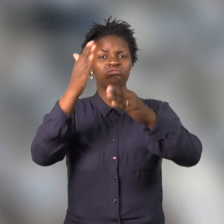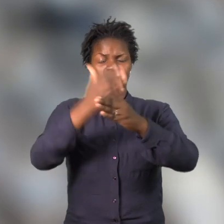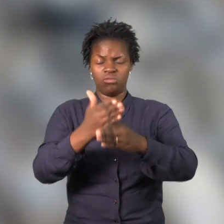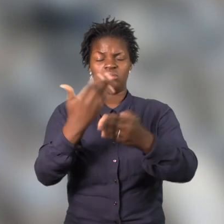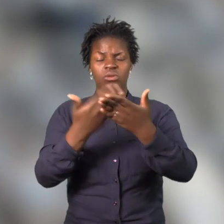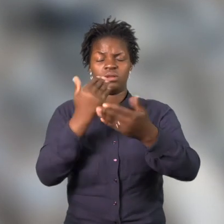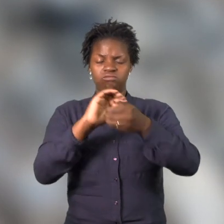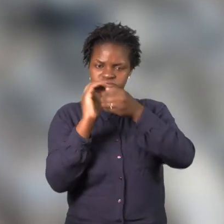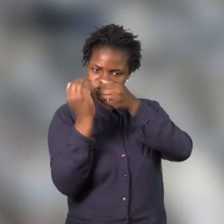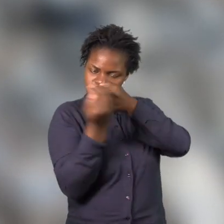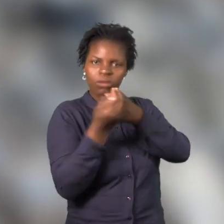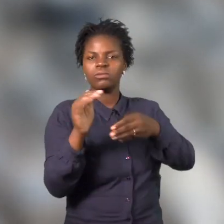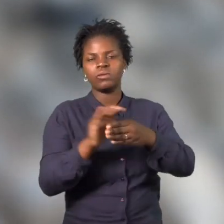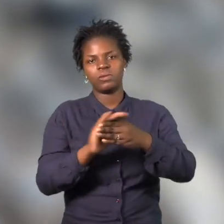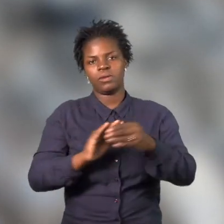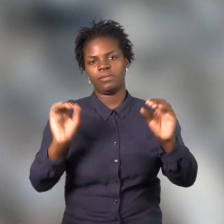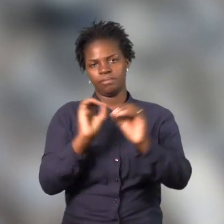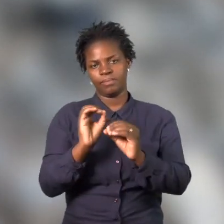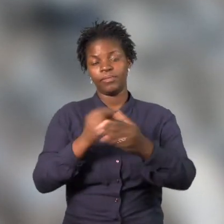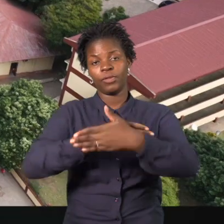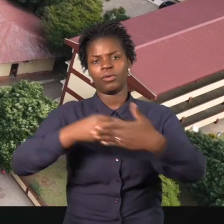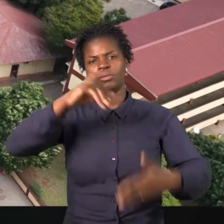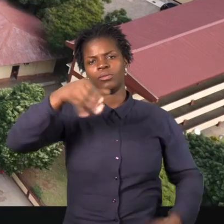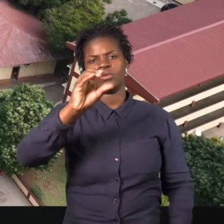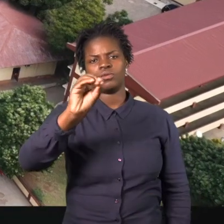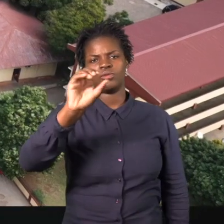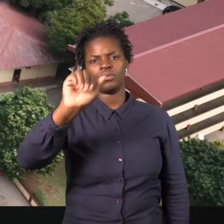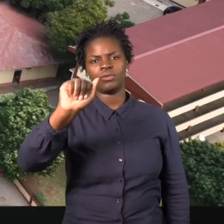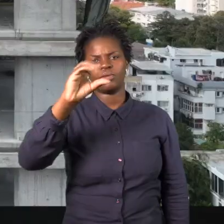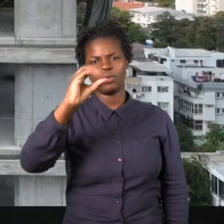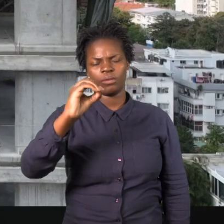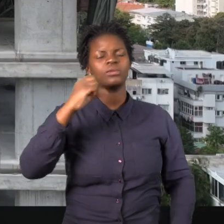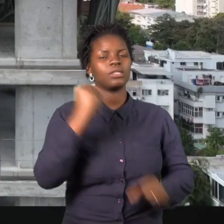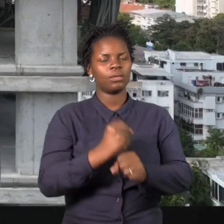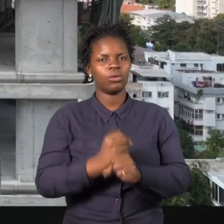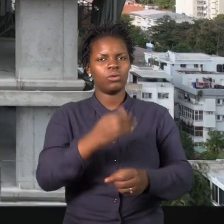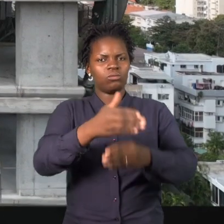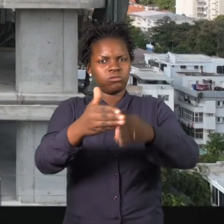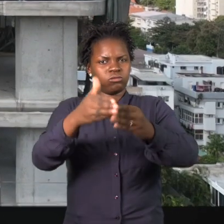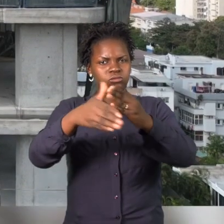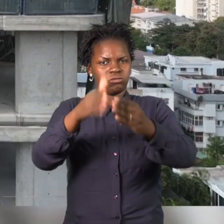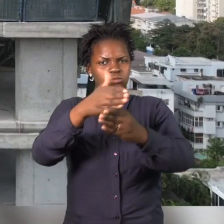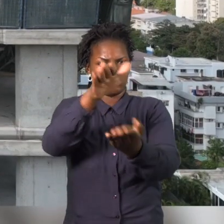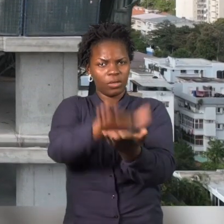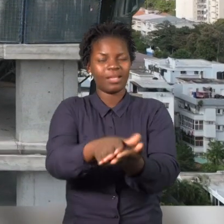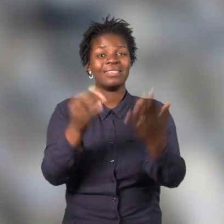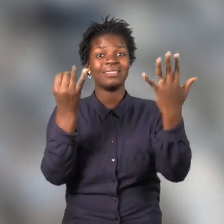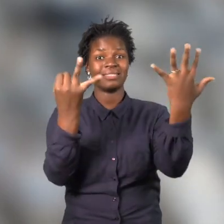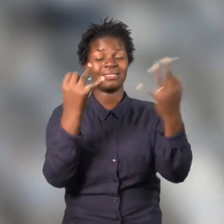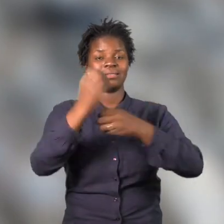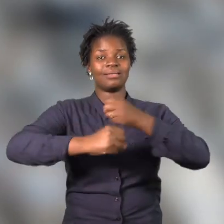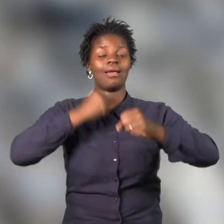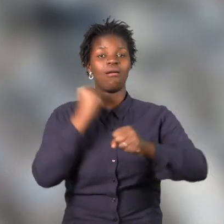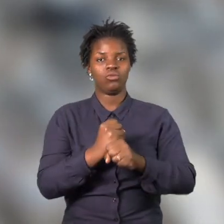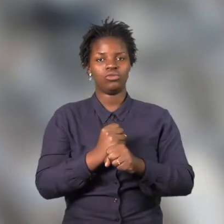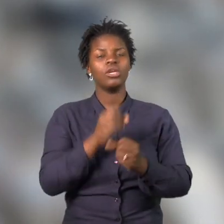João, de nome feitício, trabalhou no ramo da construção civil por sete anos e conta como ocorreu o acidente. Montando